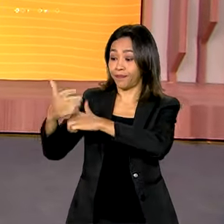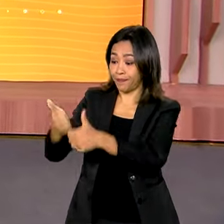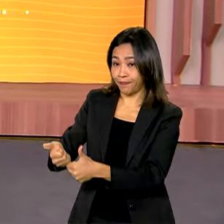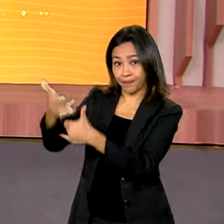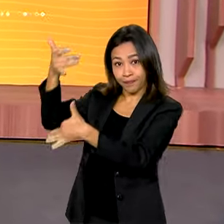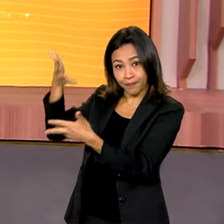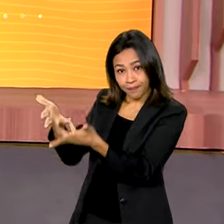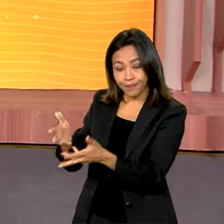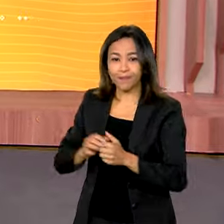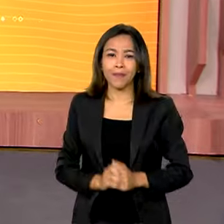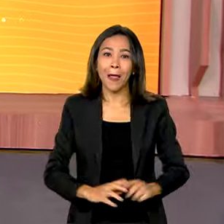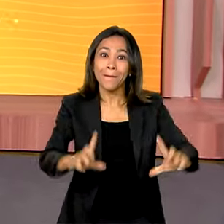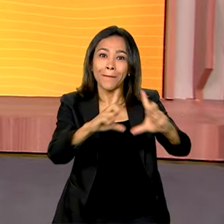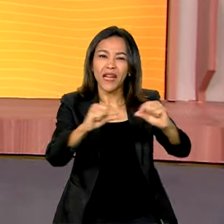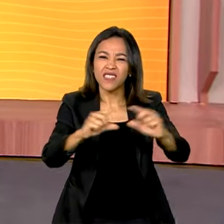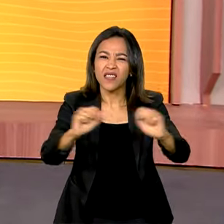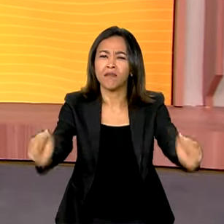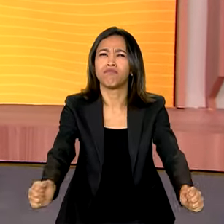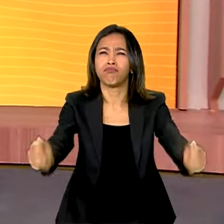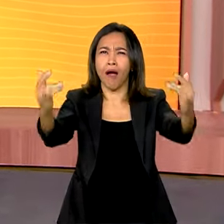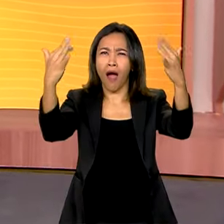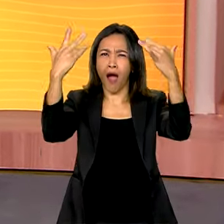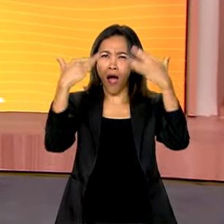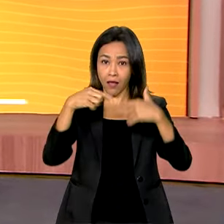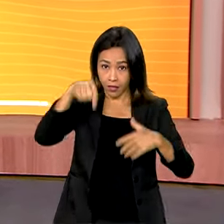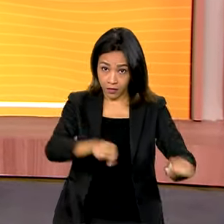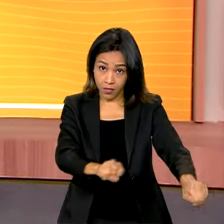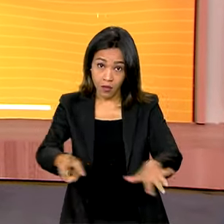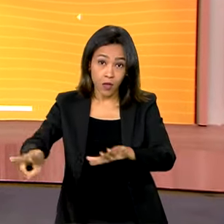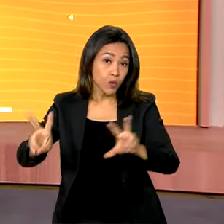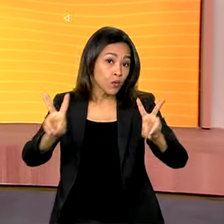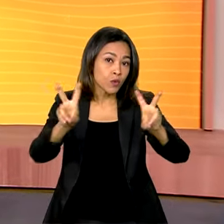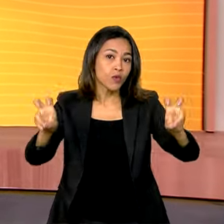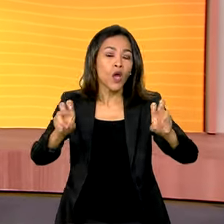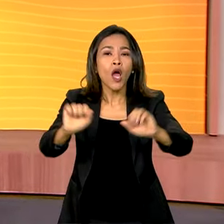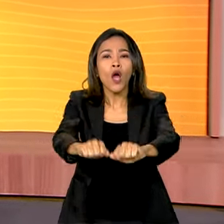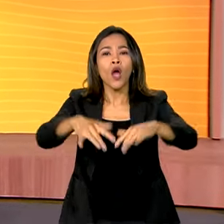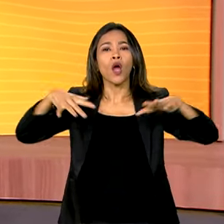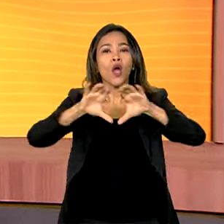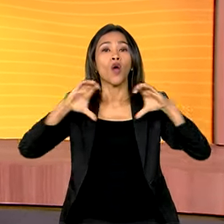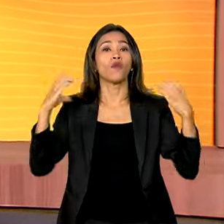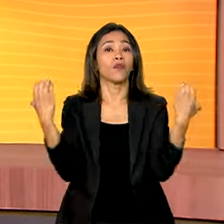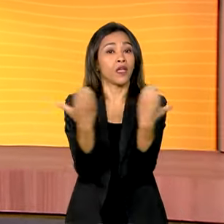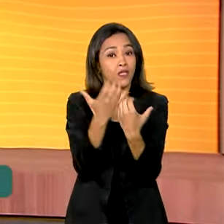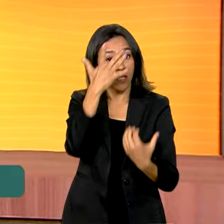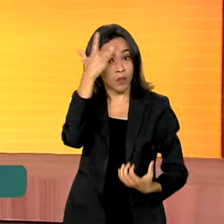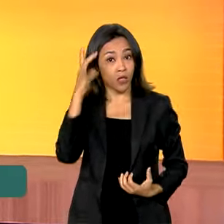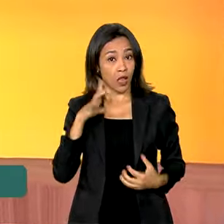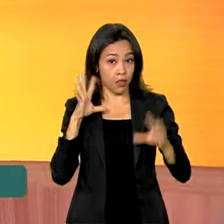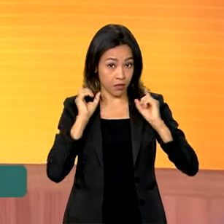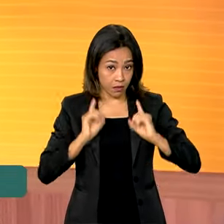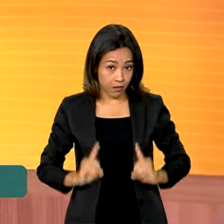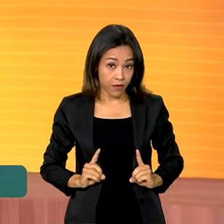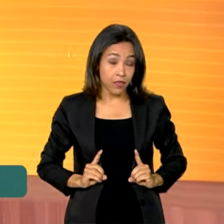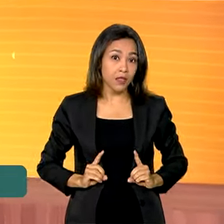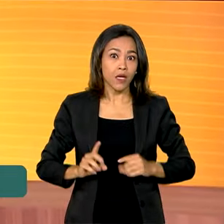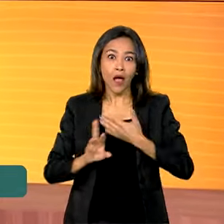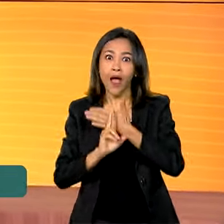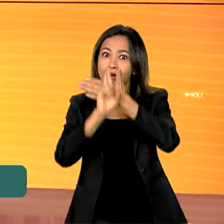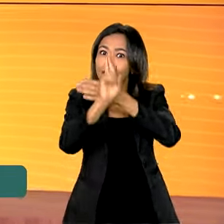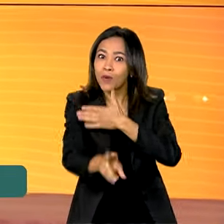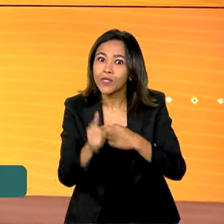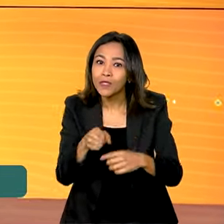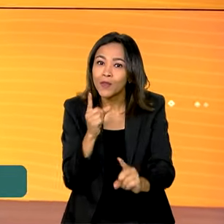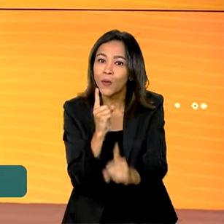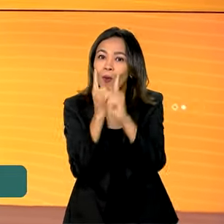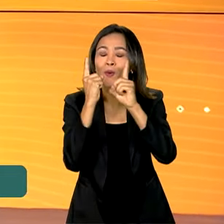Brasília foi sede nesta semana da Conferência Nacional dos Direitos da Pessoa com Deficiência. Um dos resultados do